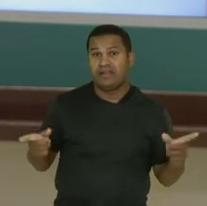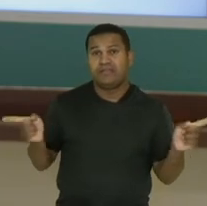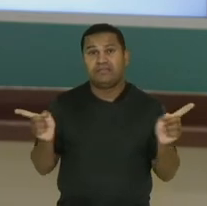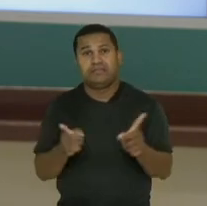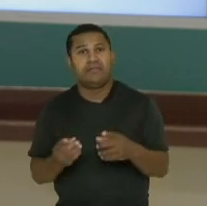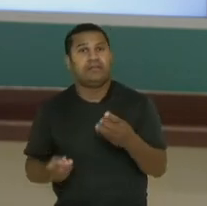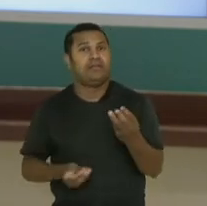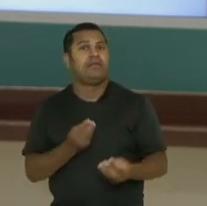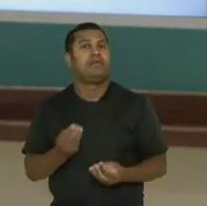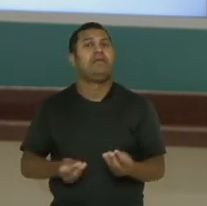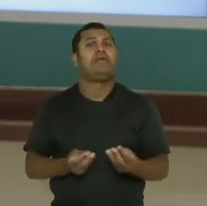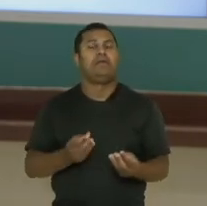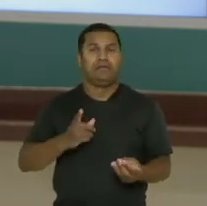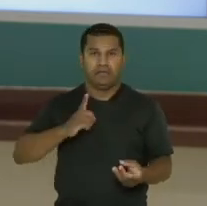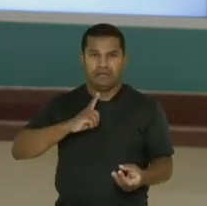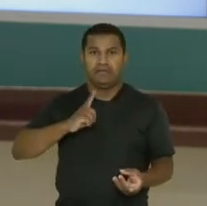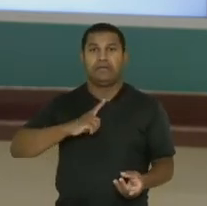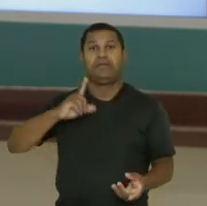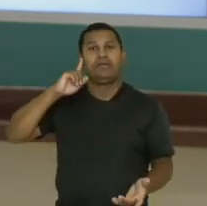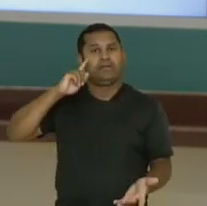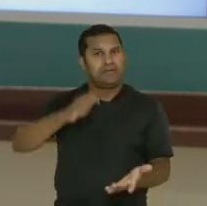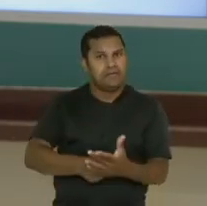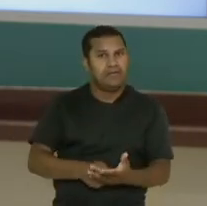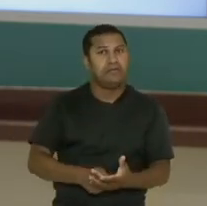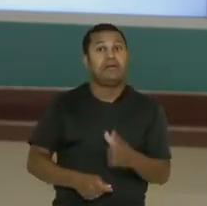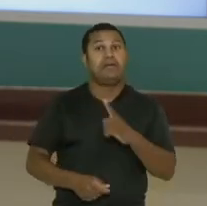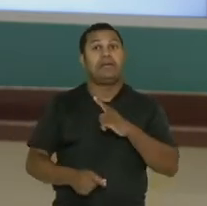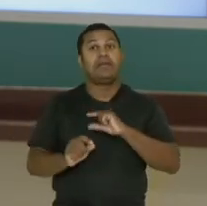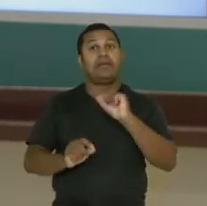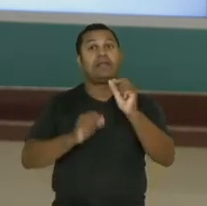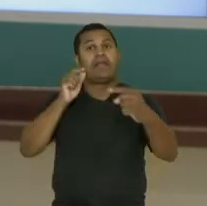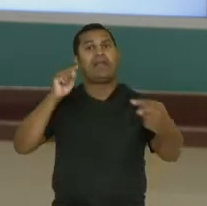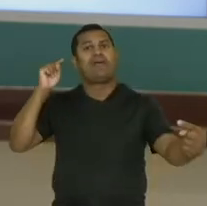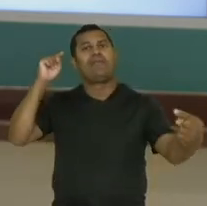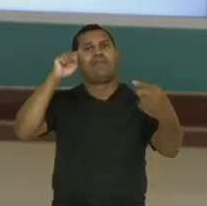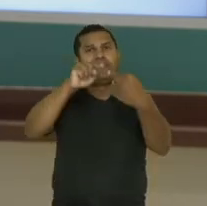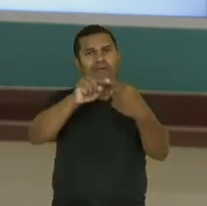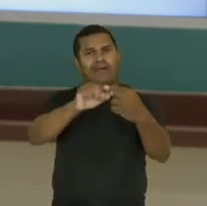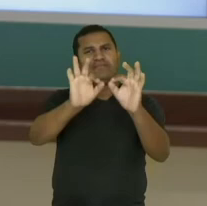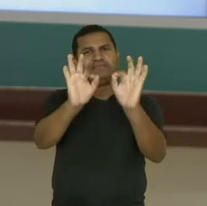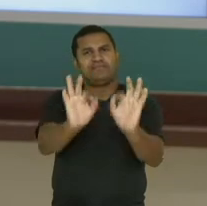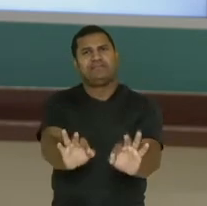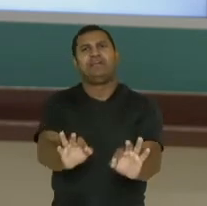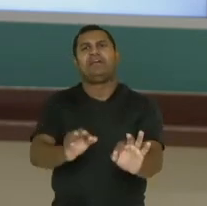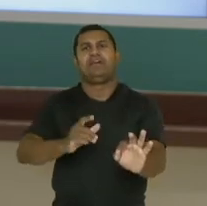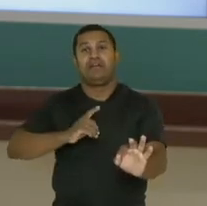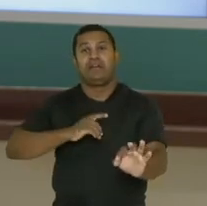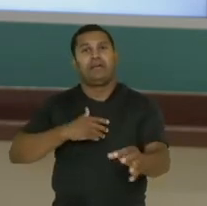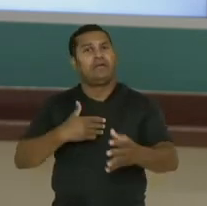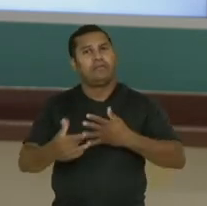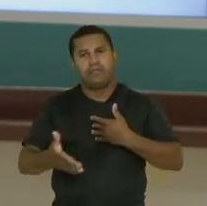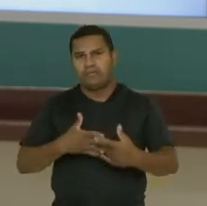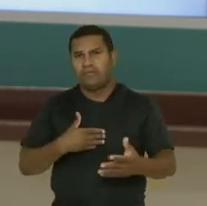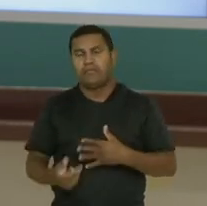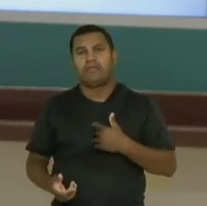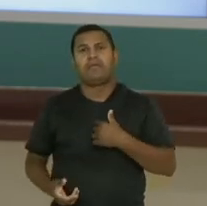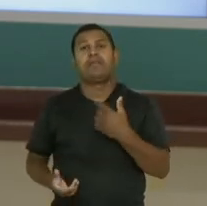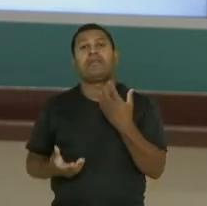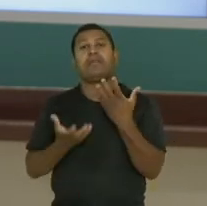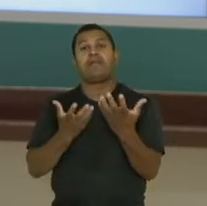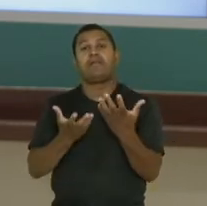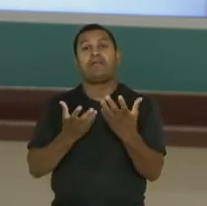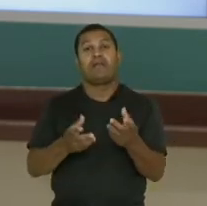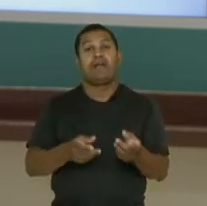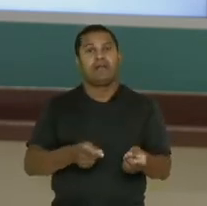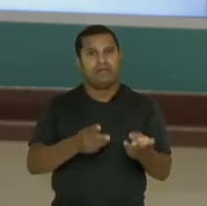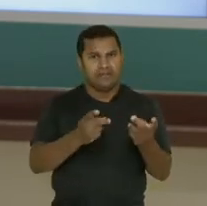definir o seu público-alvo. Quem é o seu alvo? Claro que qualquer cliente, qualquer pessoa que entre lá é o seu cliente.